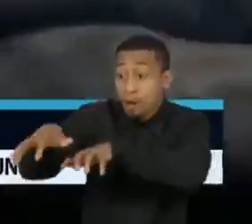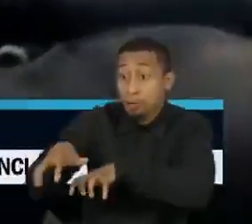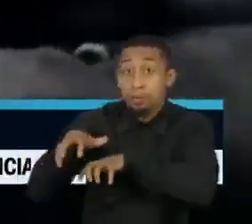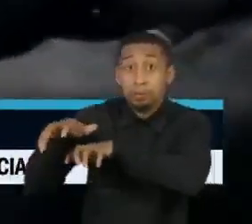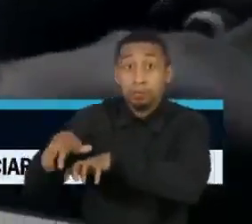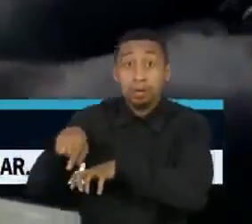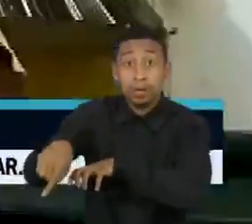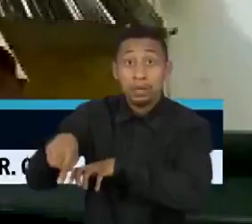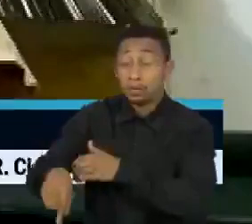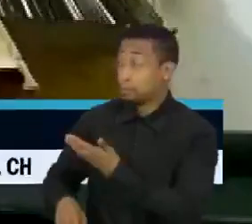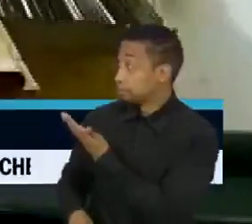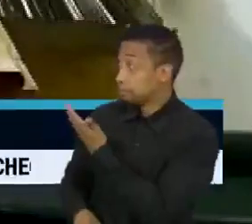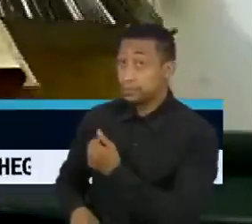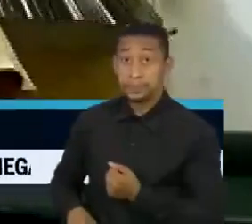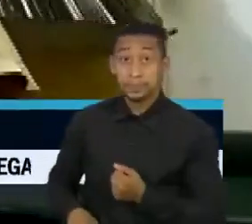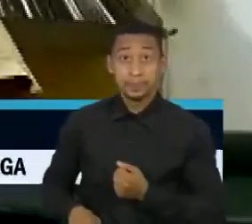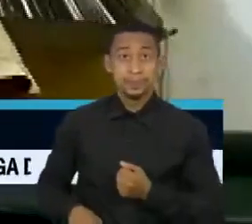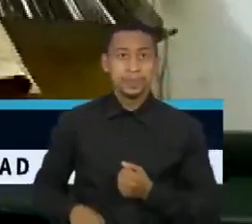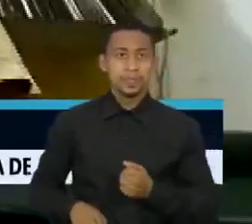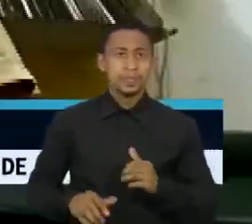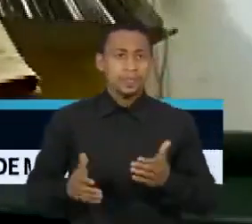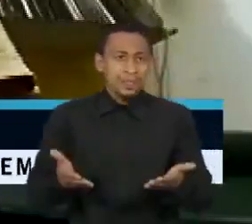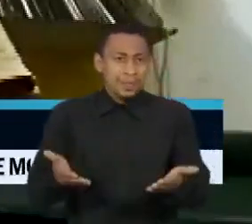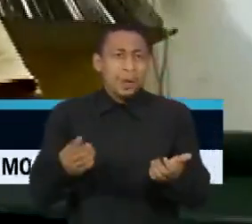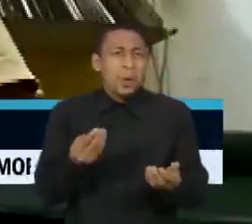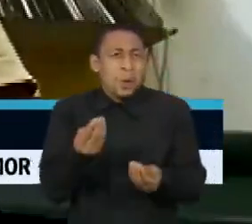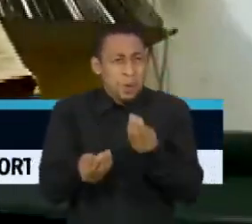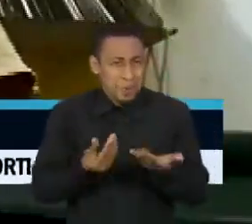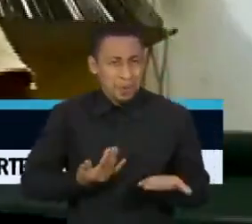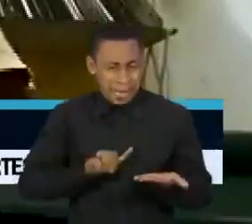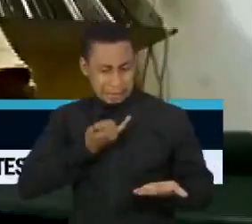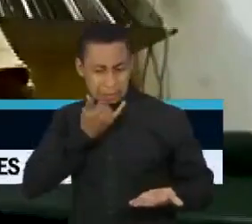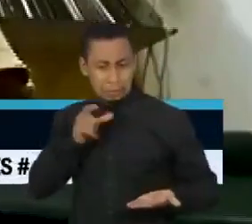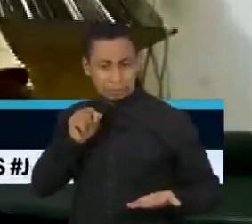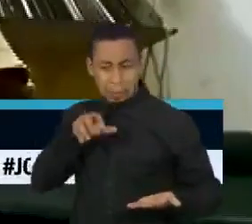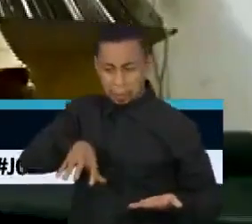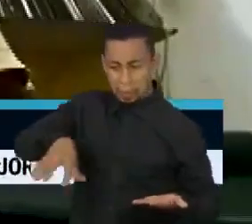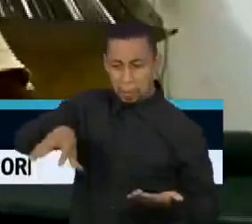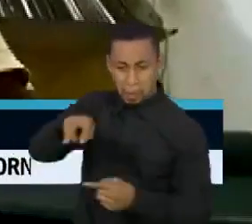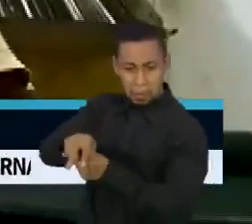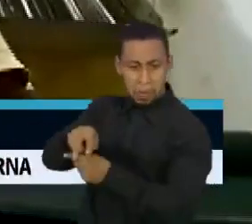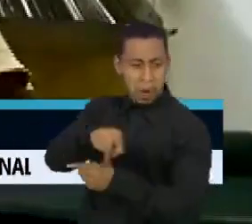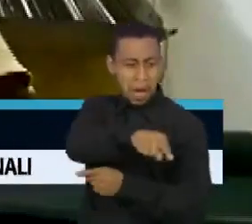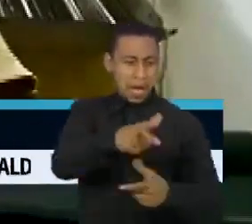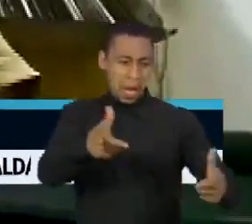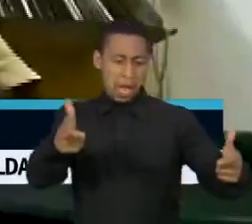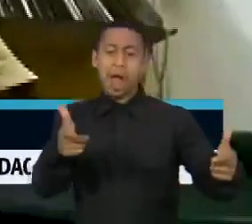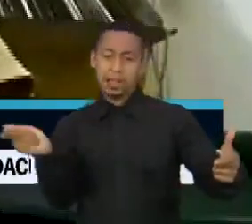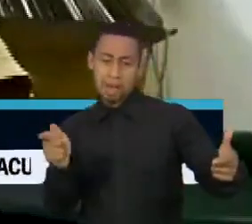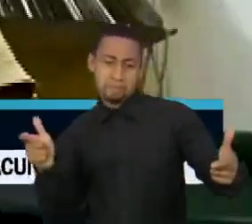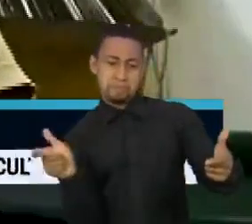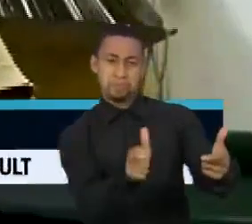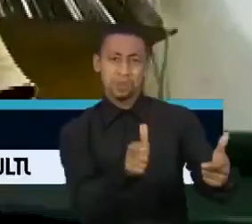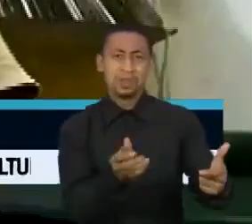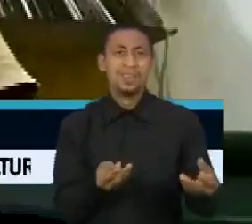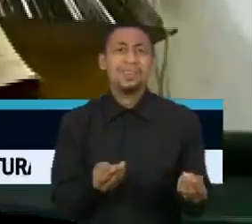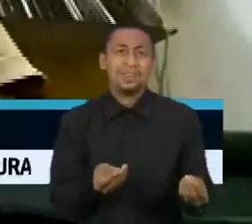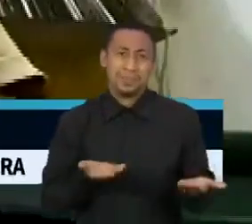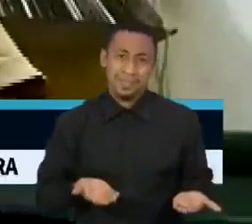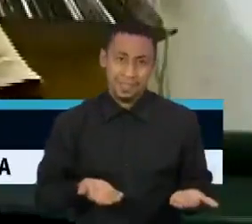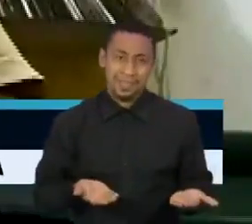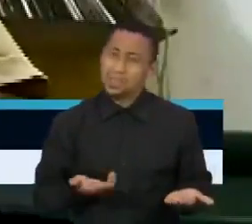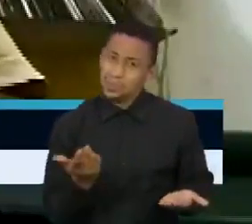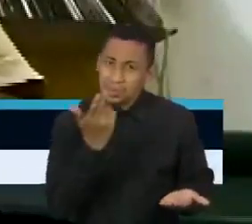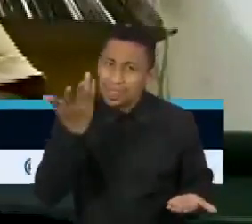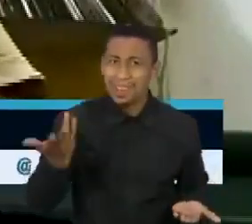criação de búfalos. Não cabe, nesse caso, o Instituto da Compensação Ambiental ser aplicado como argumento para justificar